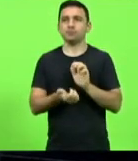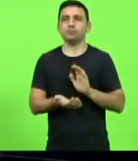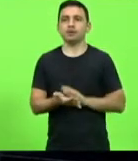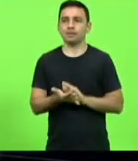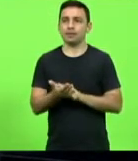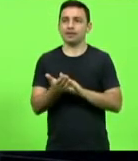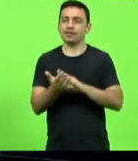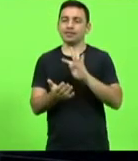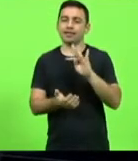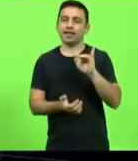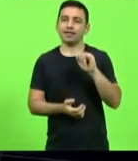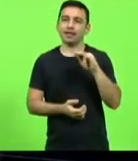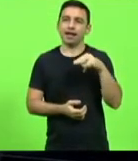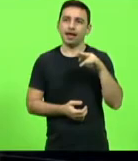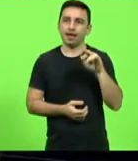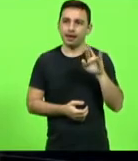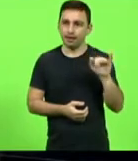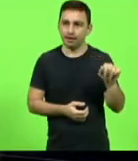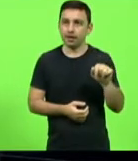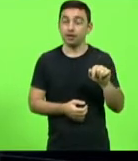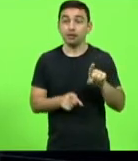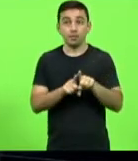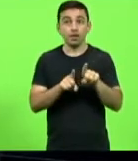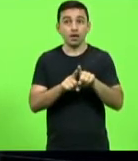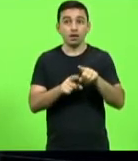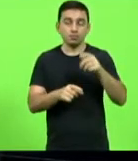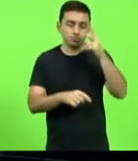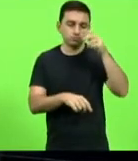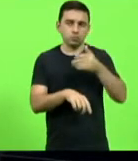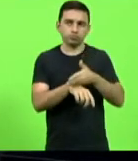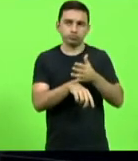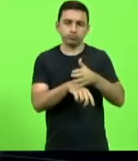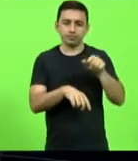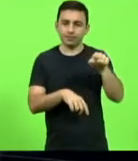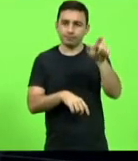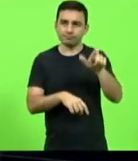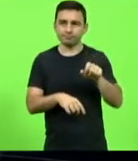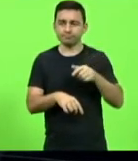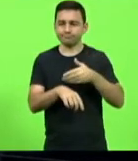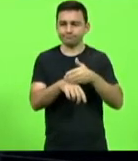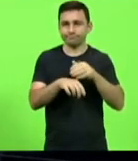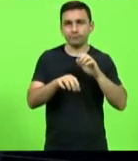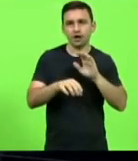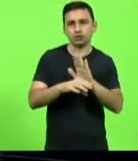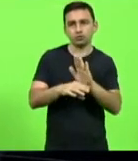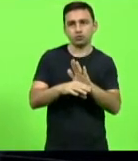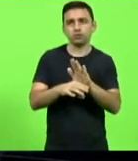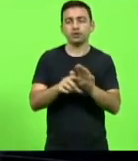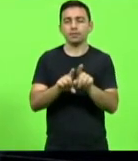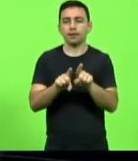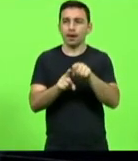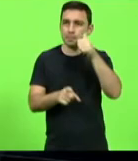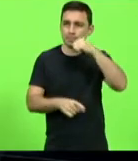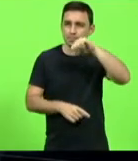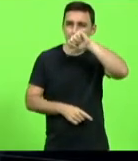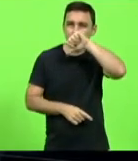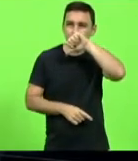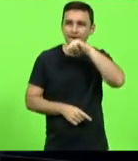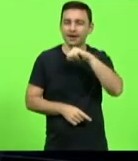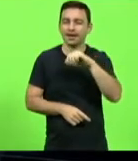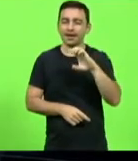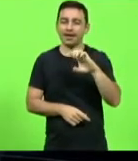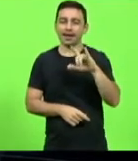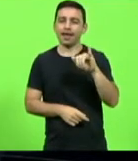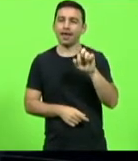Tainara o Clayson que é o treinador dela a Cléria que é a mãe dela e que eu também conheço